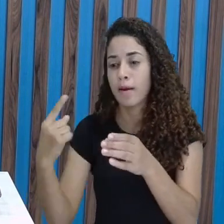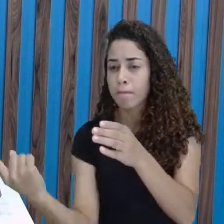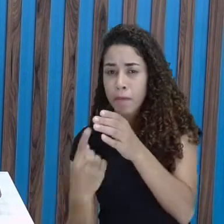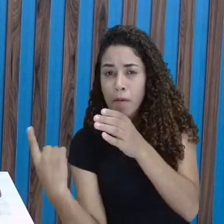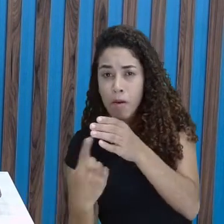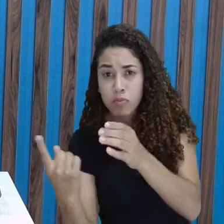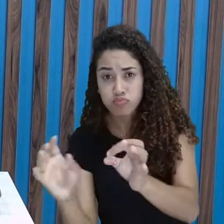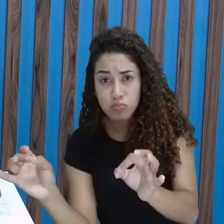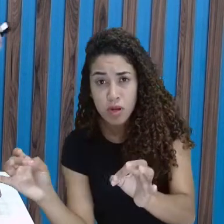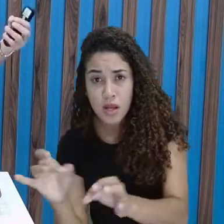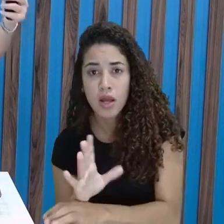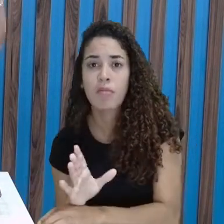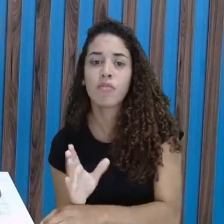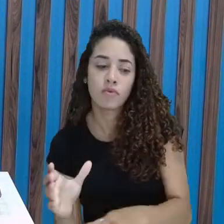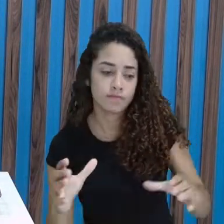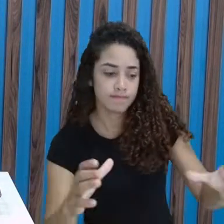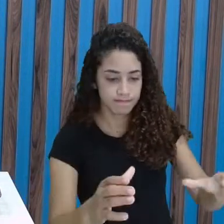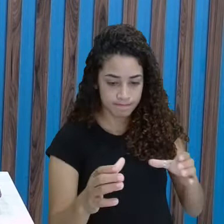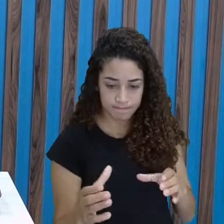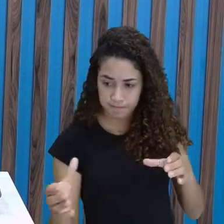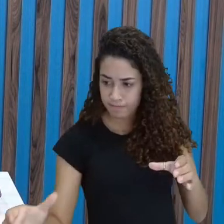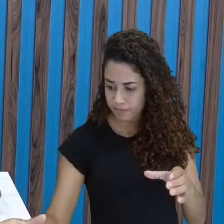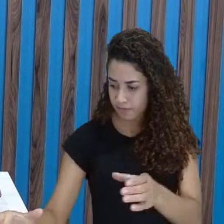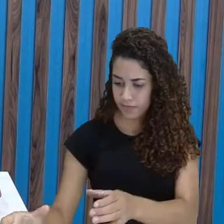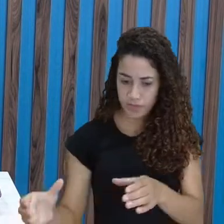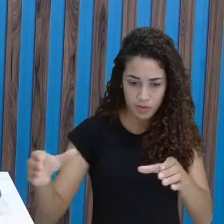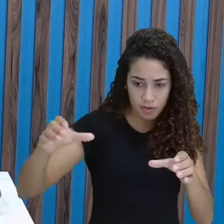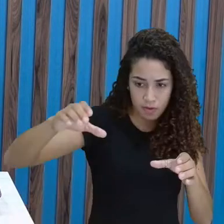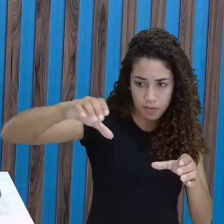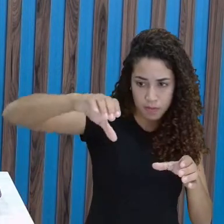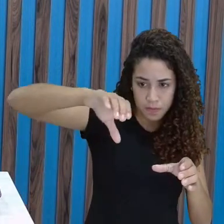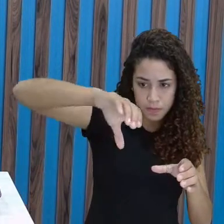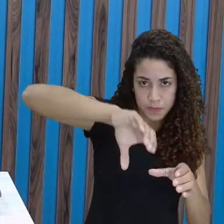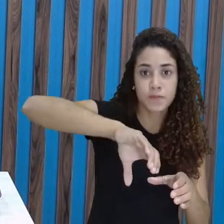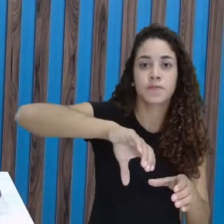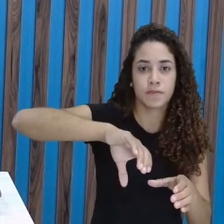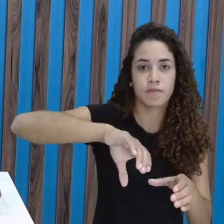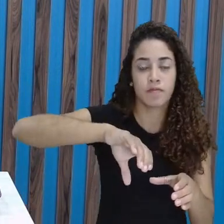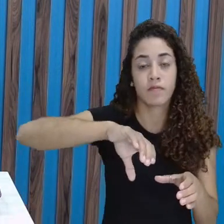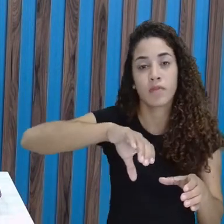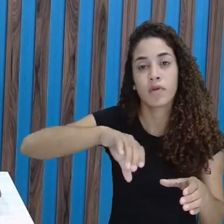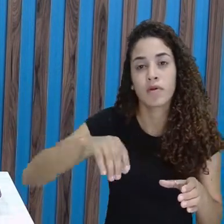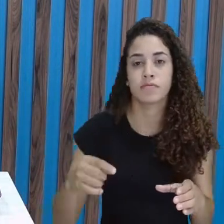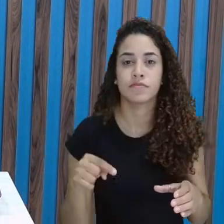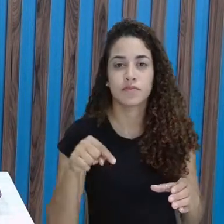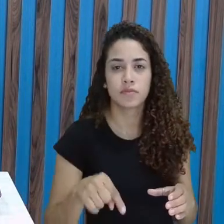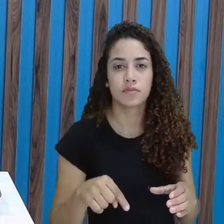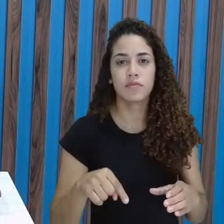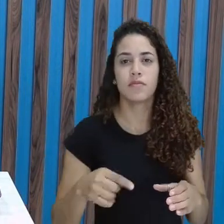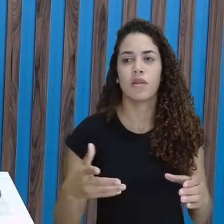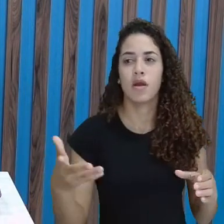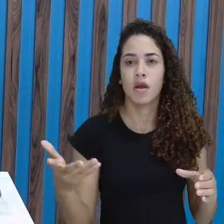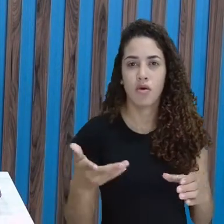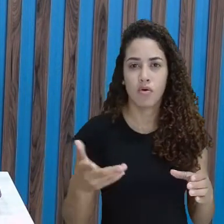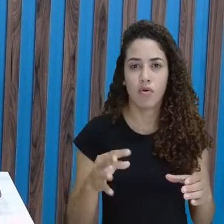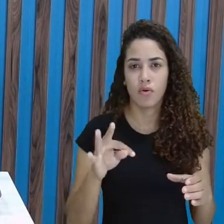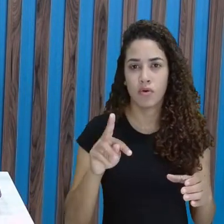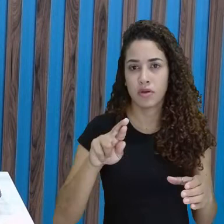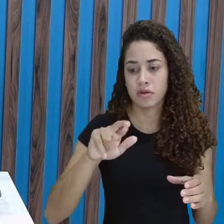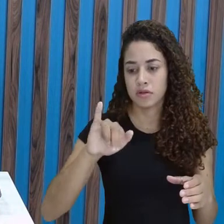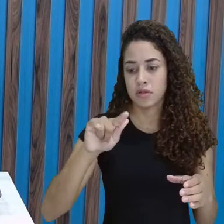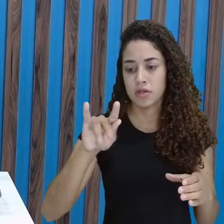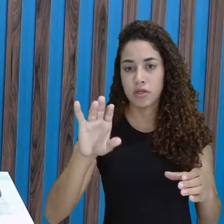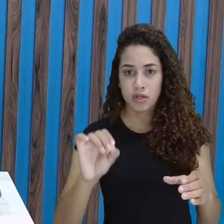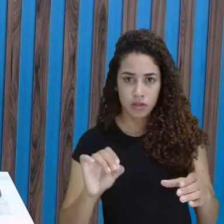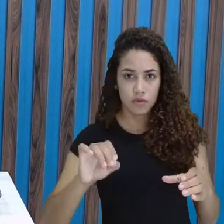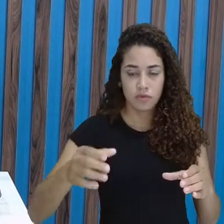bater tudo, despeja em uma tigela ou em uma batedeira. E aí, você acrescenta a farinha de